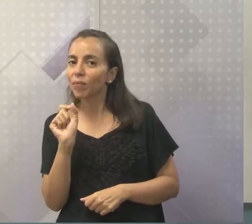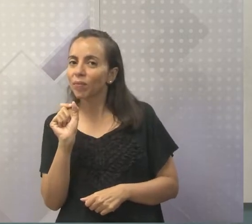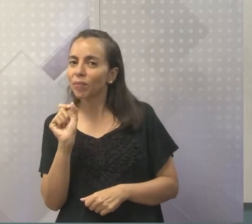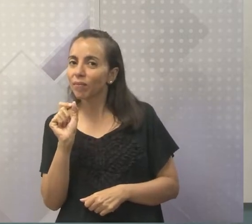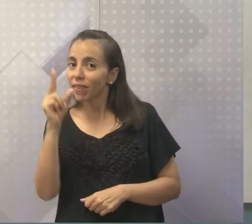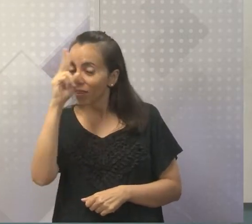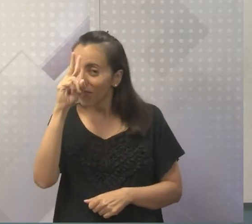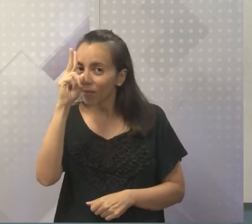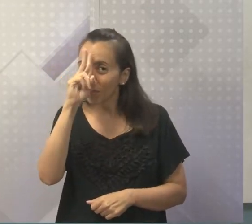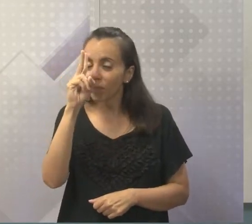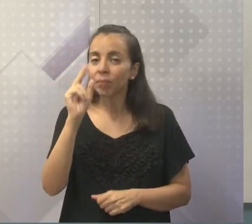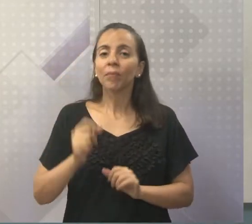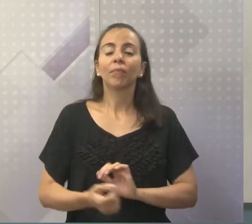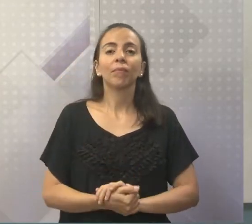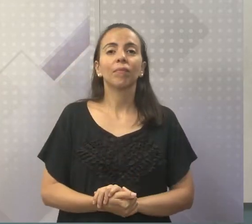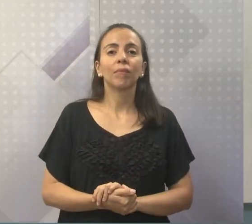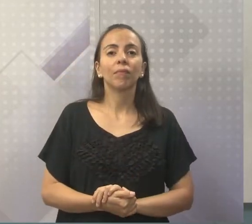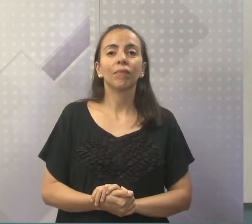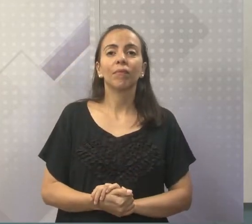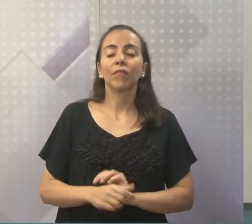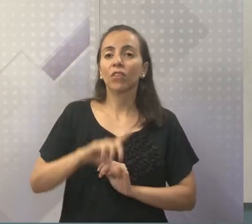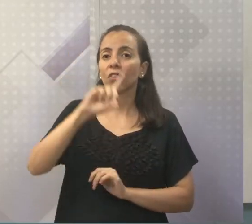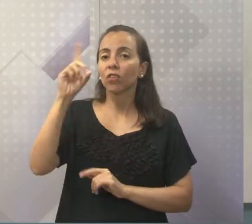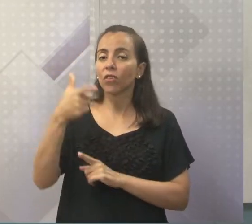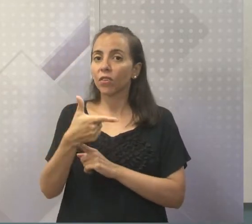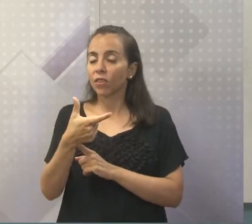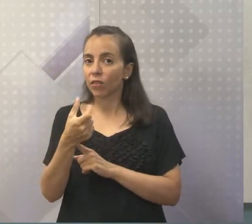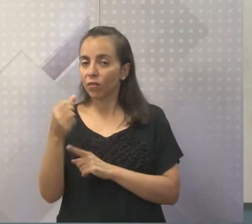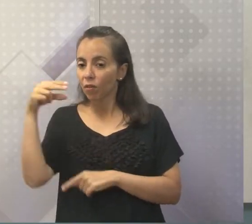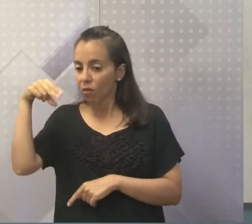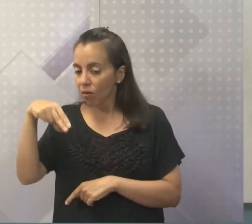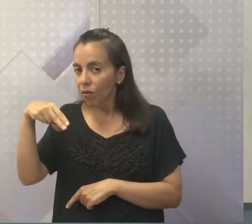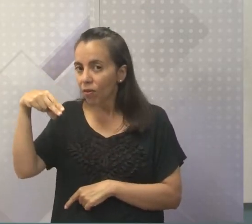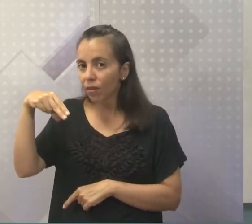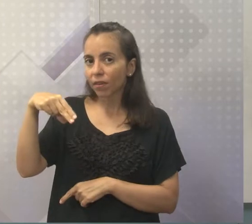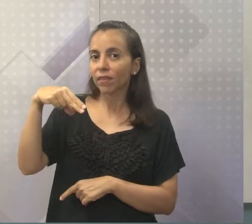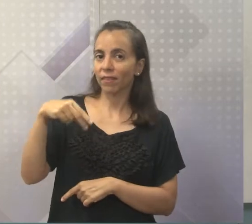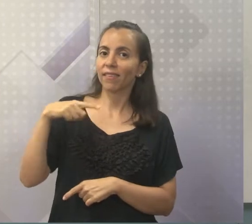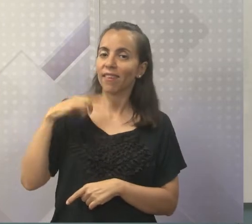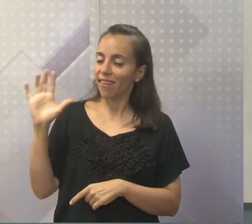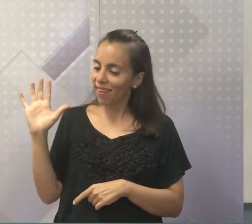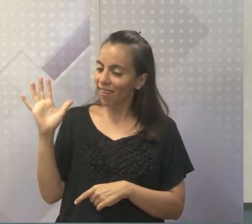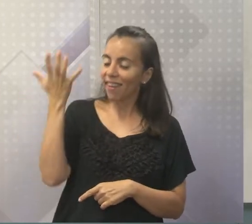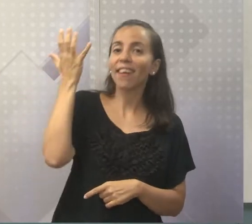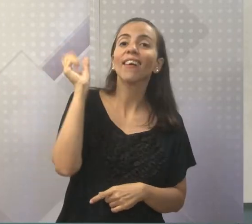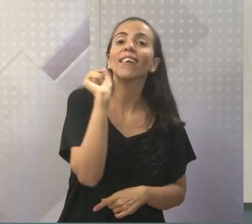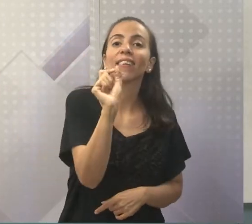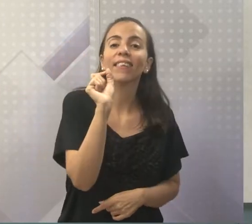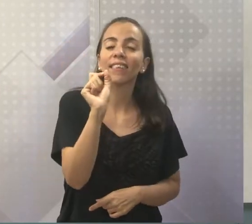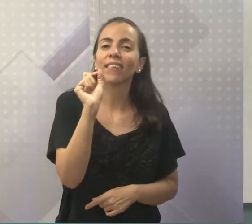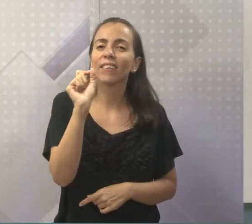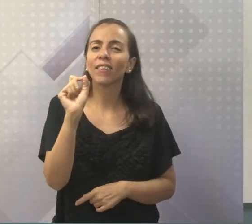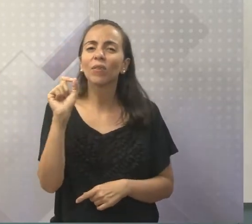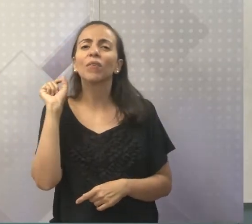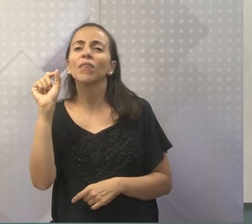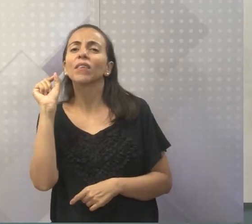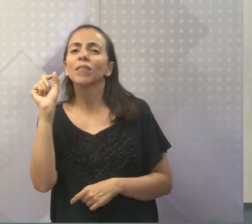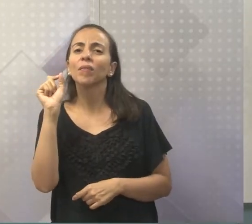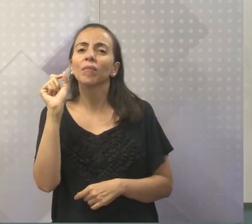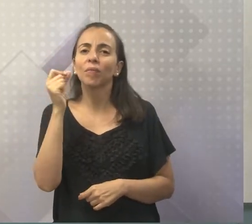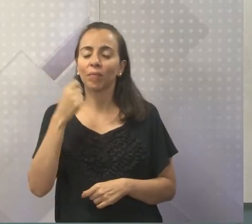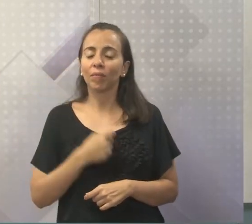Lembraram? Dia 20 de novembro, iremos comemorar o dia de que? De que, pessoal?